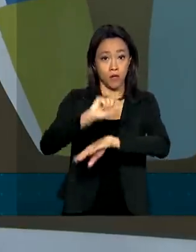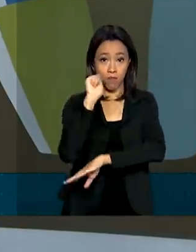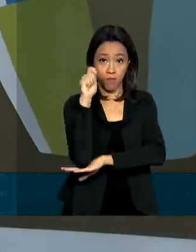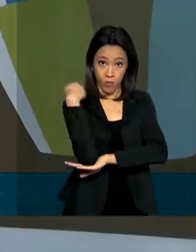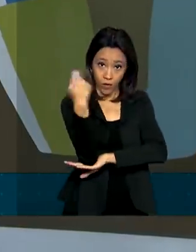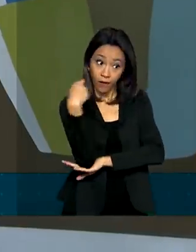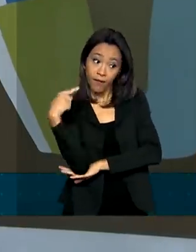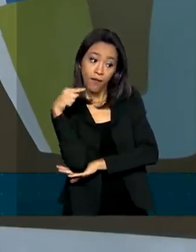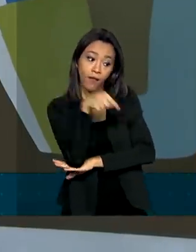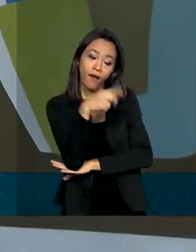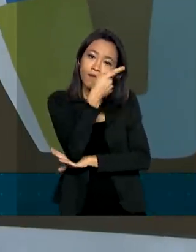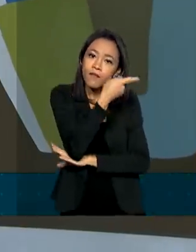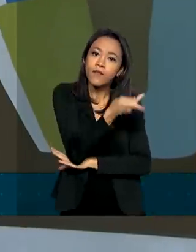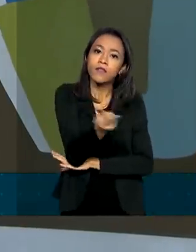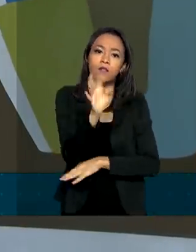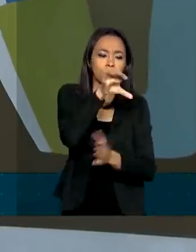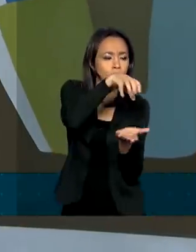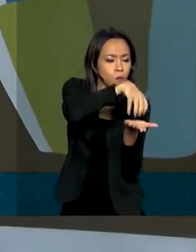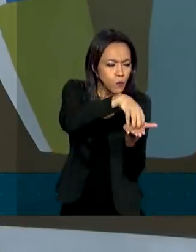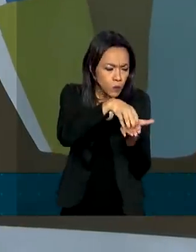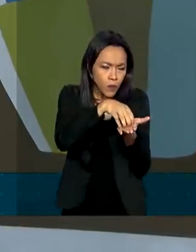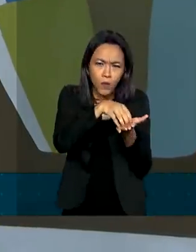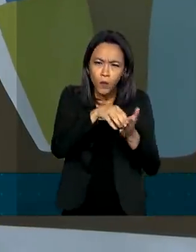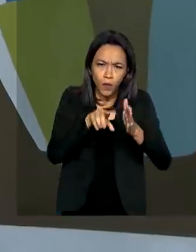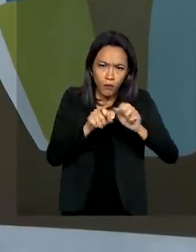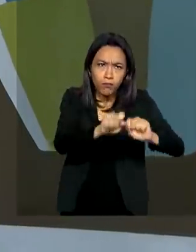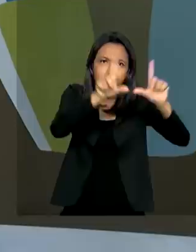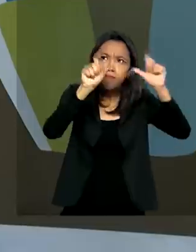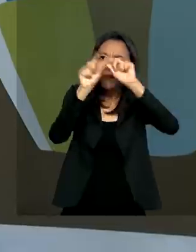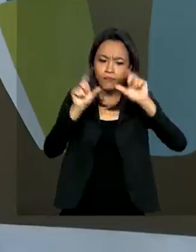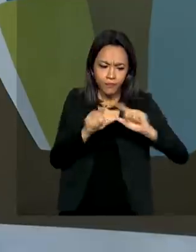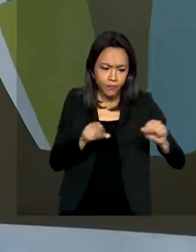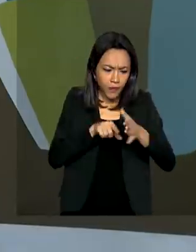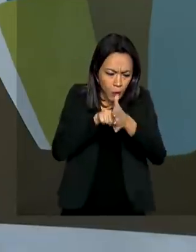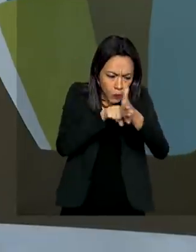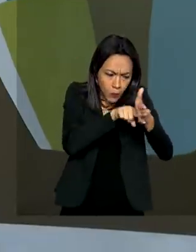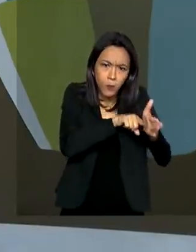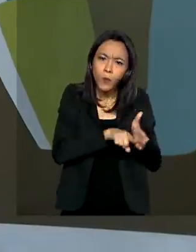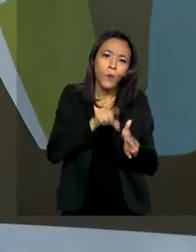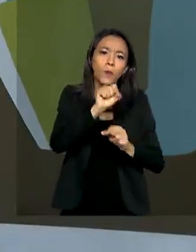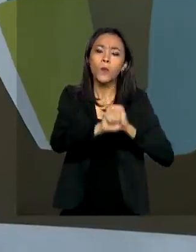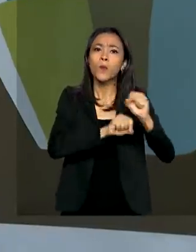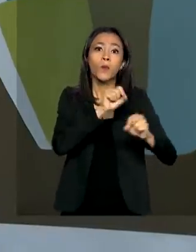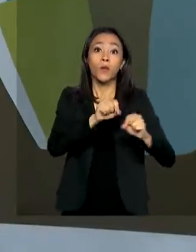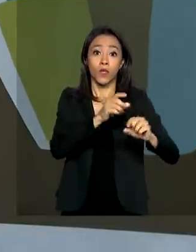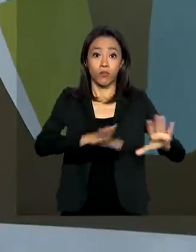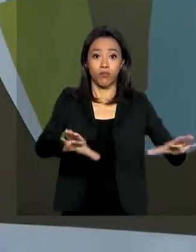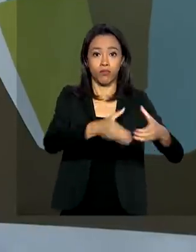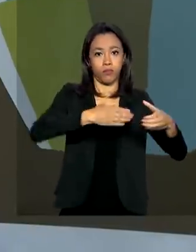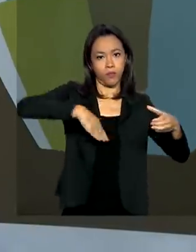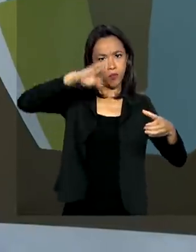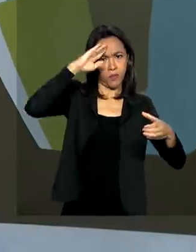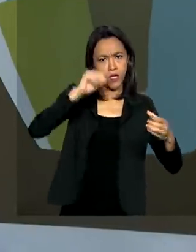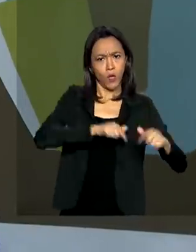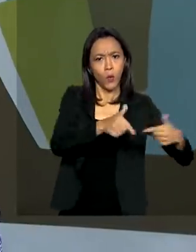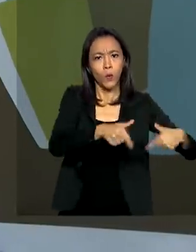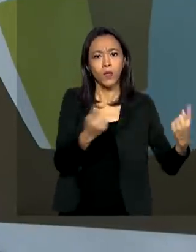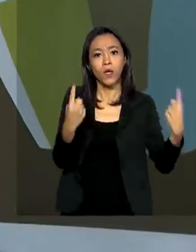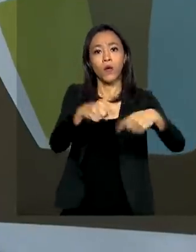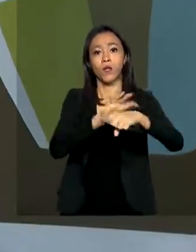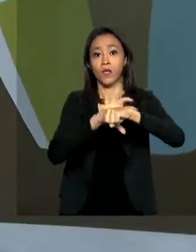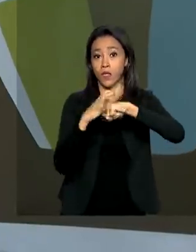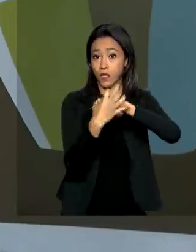Lá ele visita o Centro de Operação de Combate à Covid-19 do Comando Militar do Sul e também